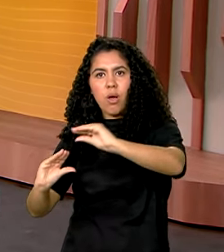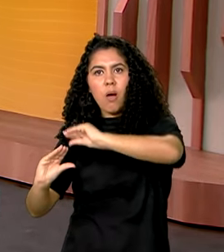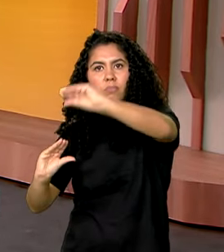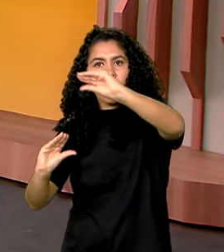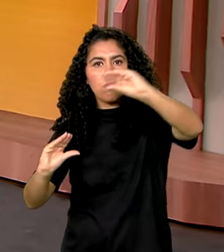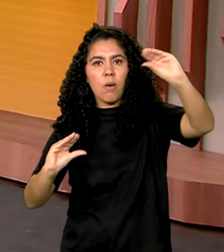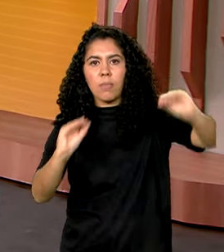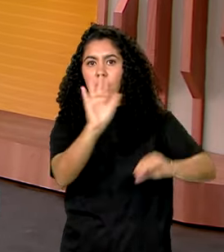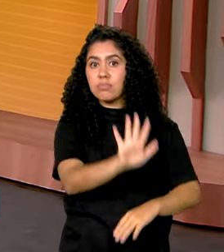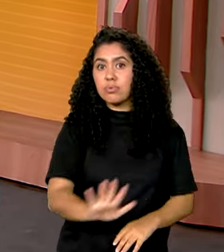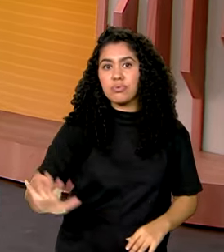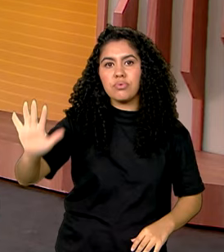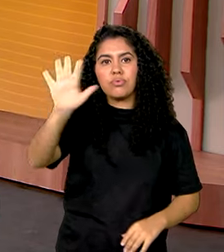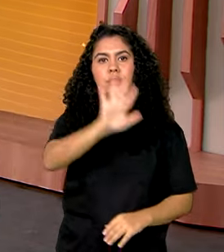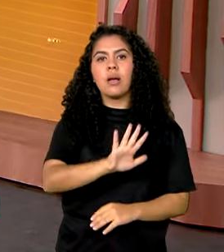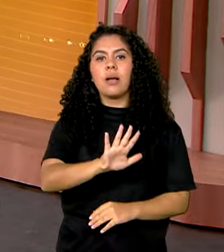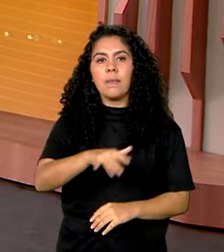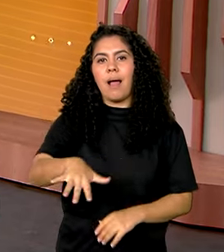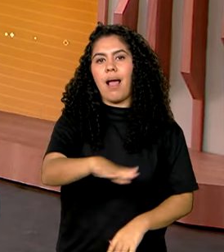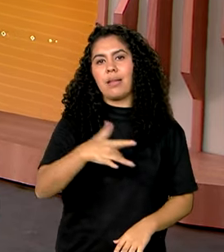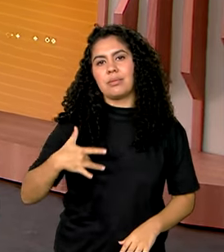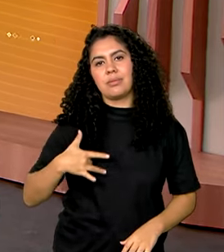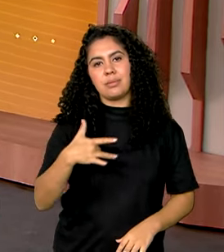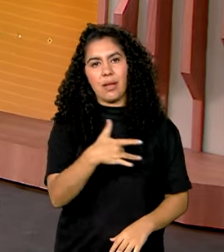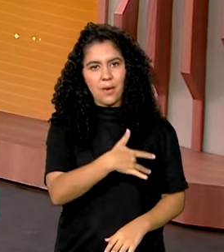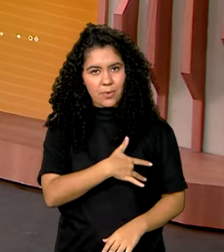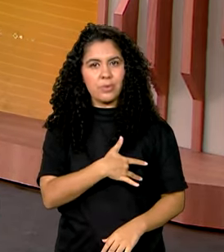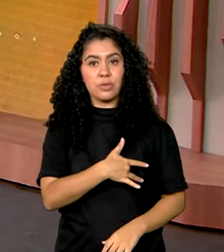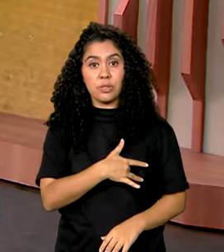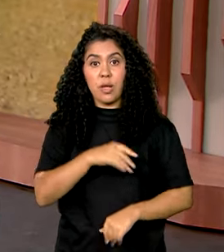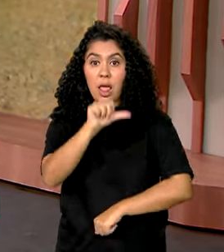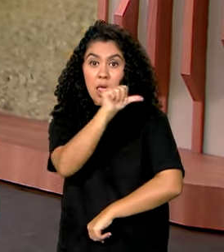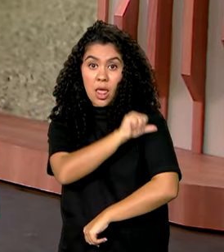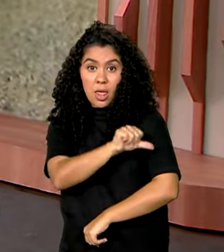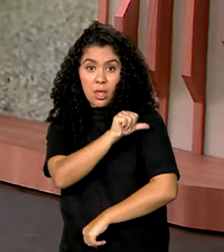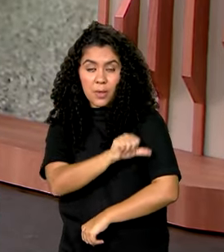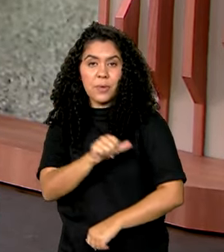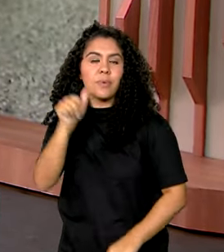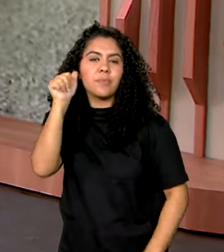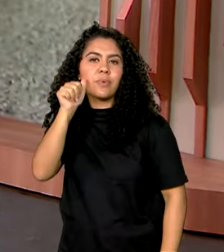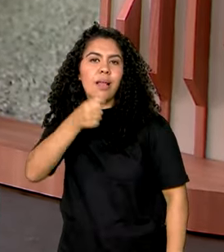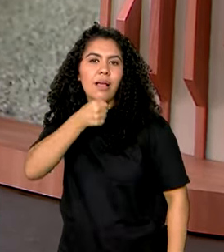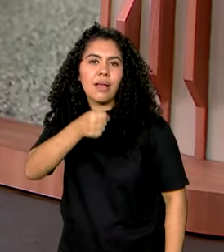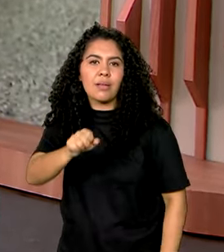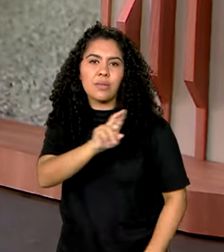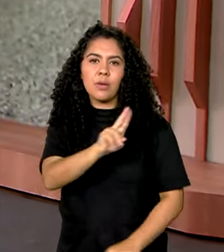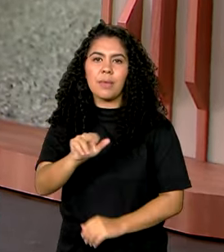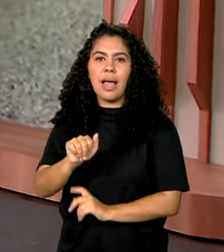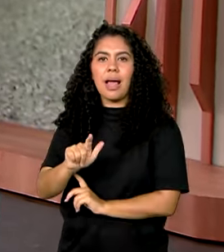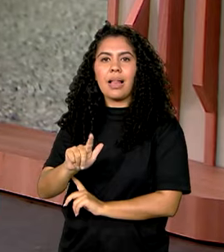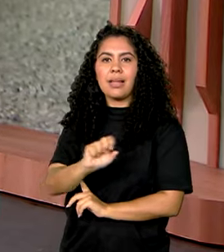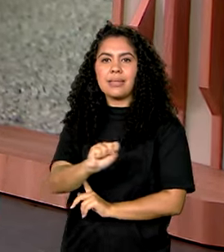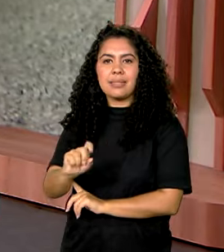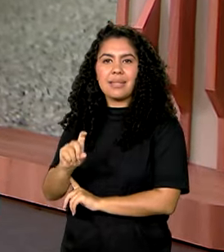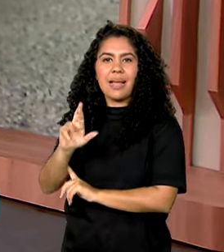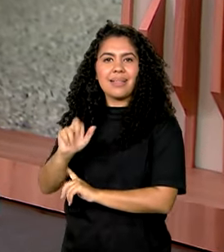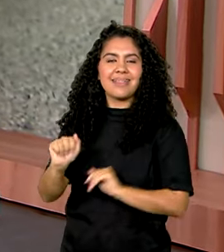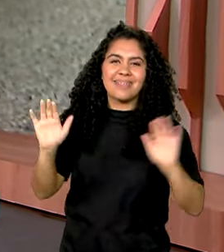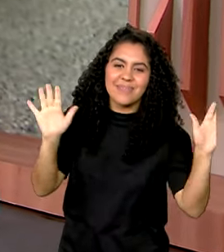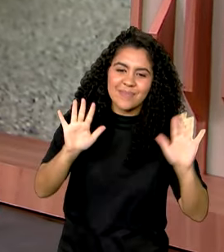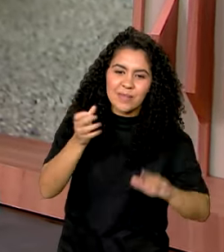investimento nas equipes de saúde de diversas áreas. Do Rio de Janeiro, Alessandra Lago tem os detalhes para a gente. Alessandra, bom dia.